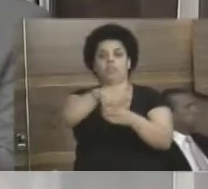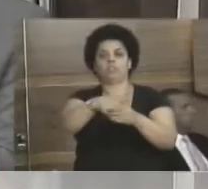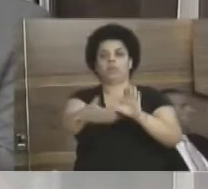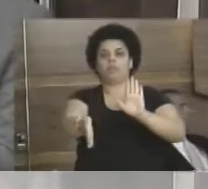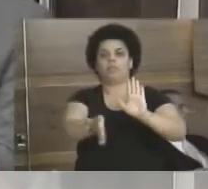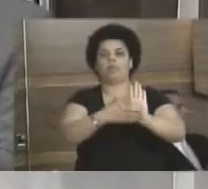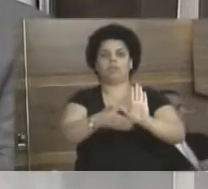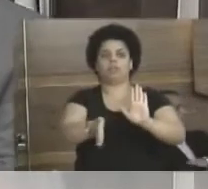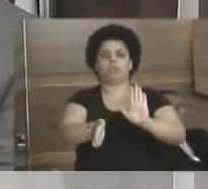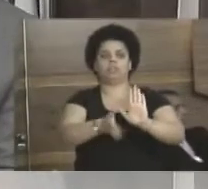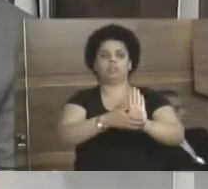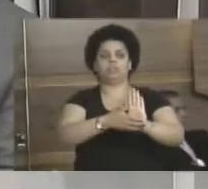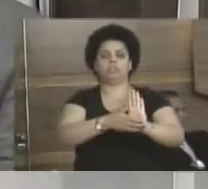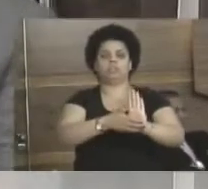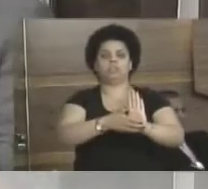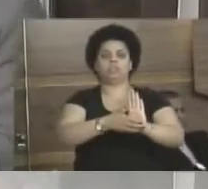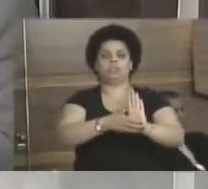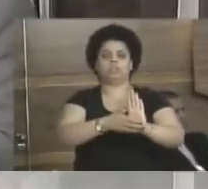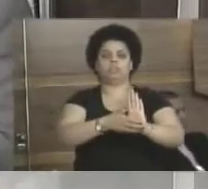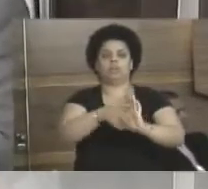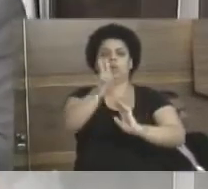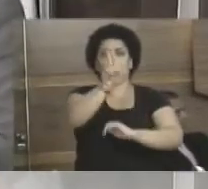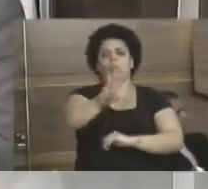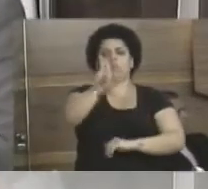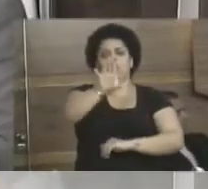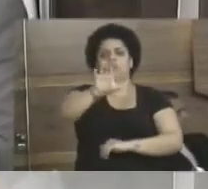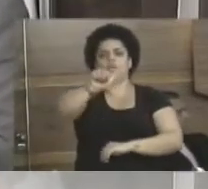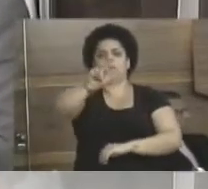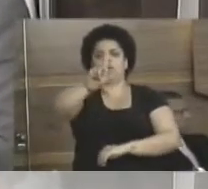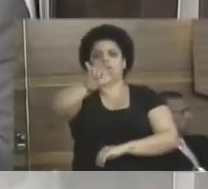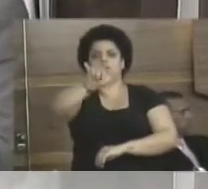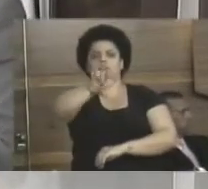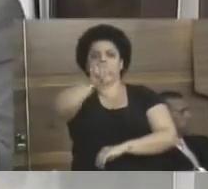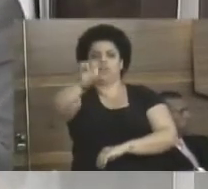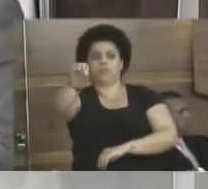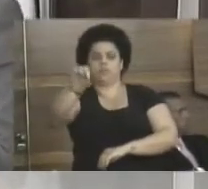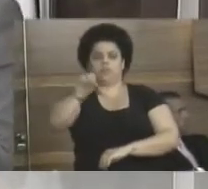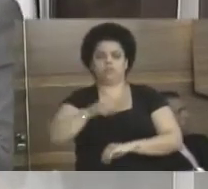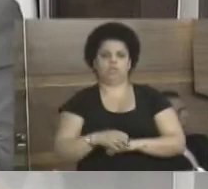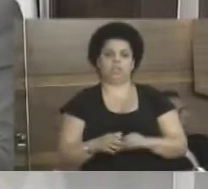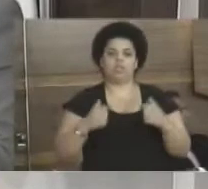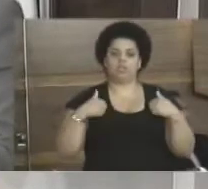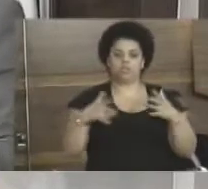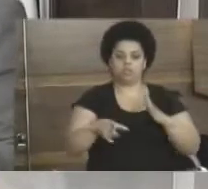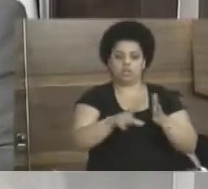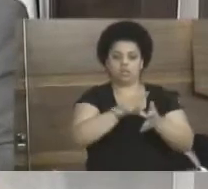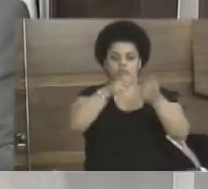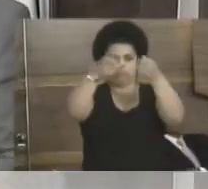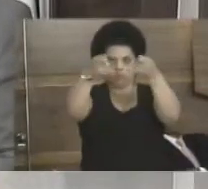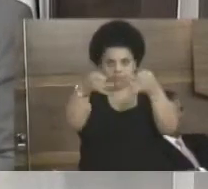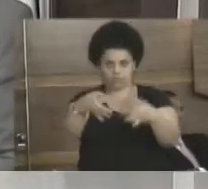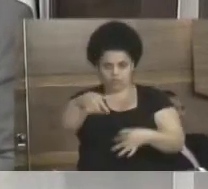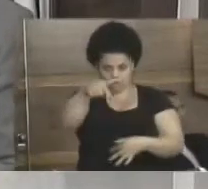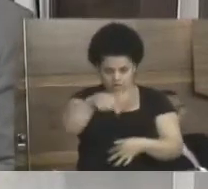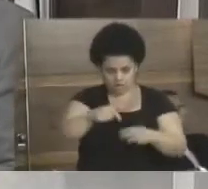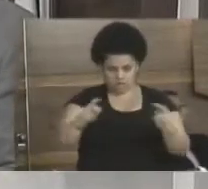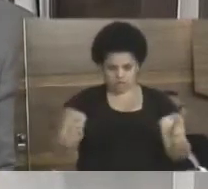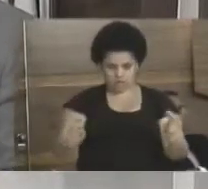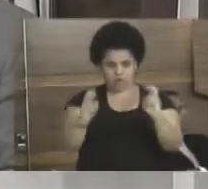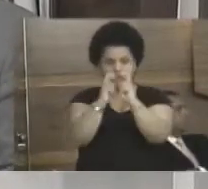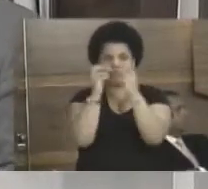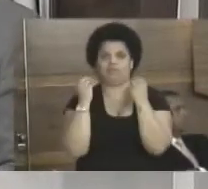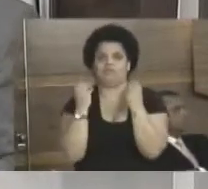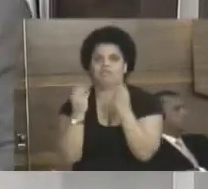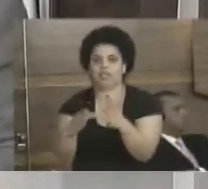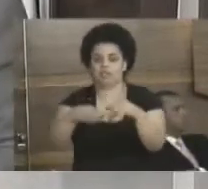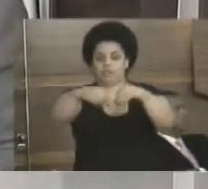pareceres dos tais uso capião. Primeiro que eu já expliquei aqui, essa casa aqui não dá terra para